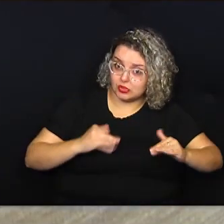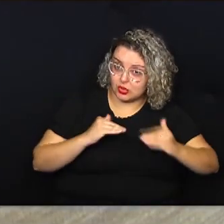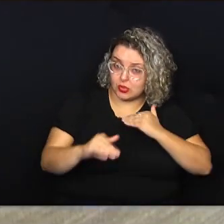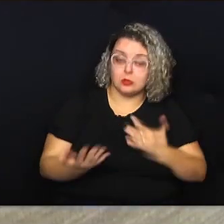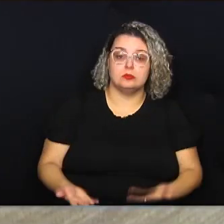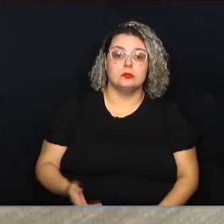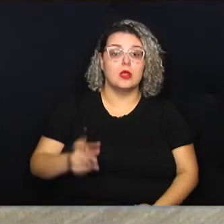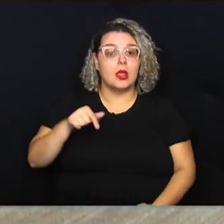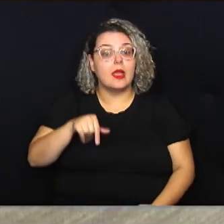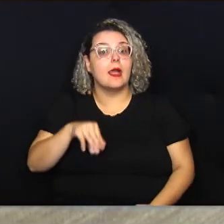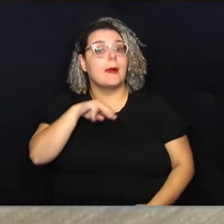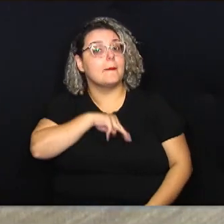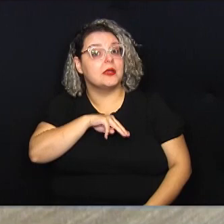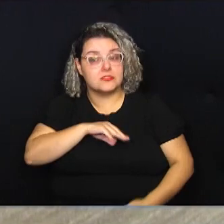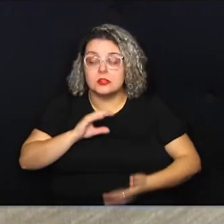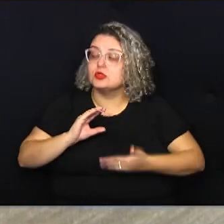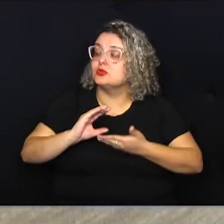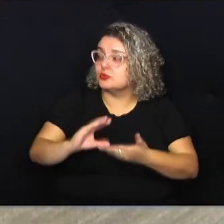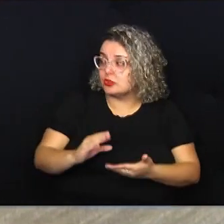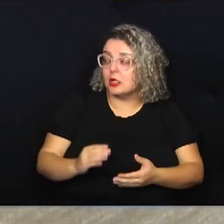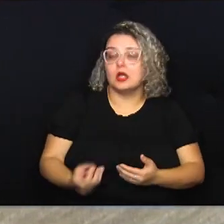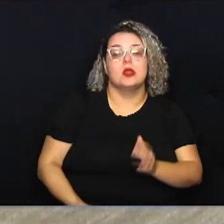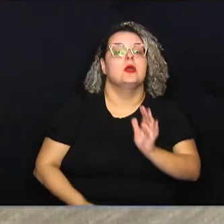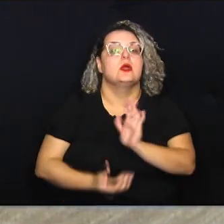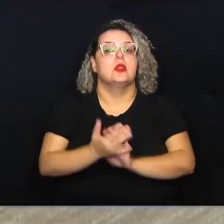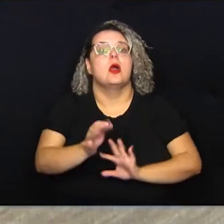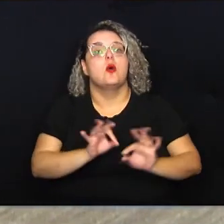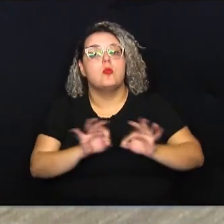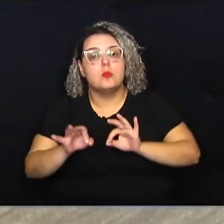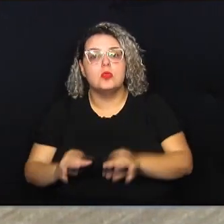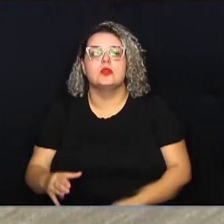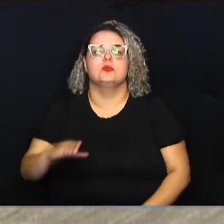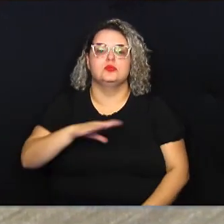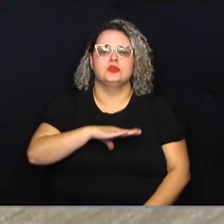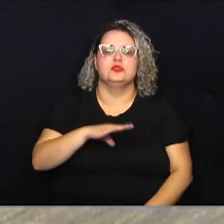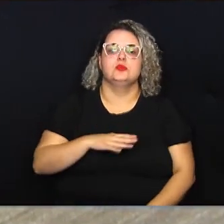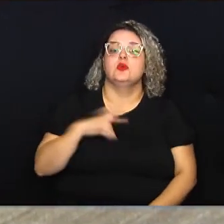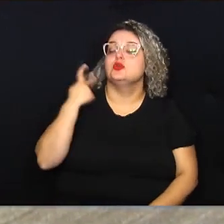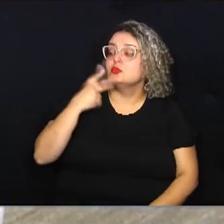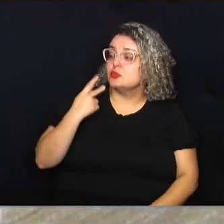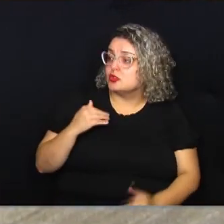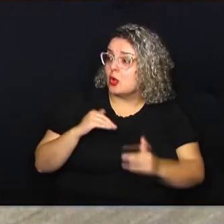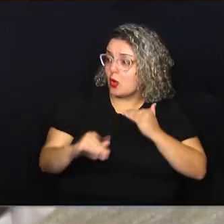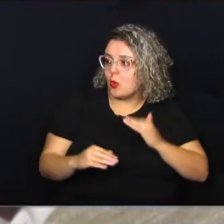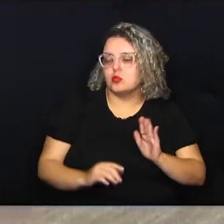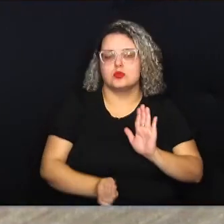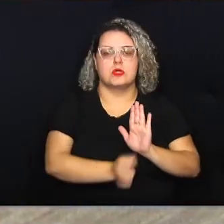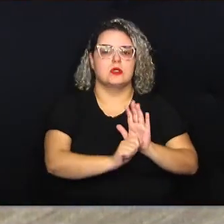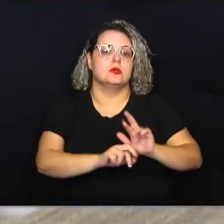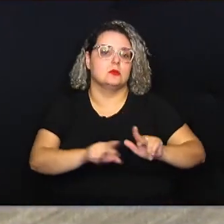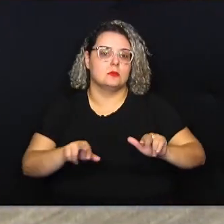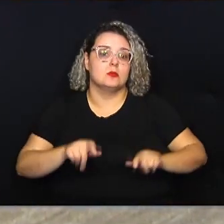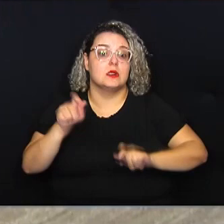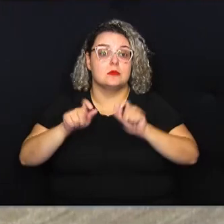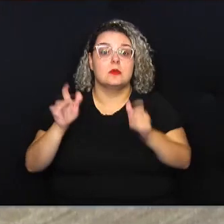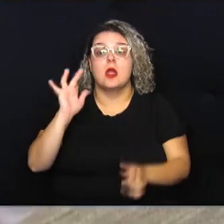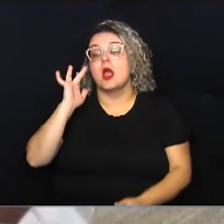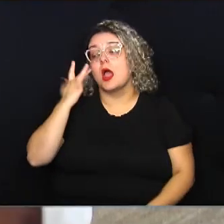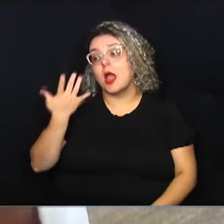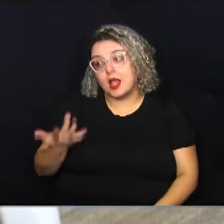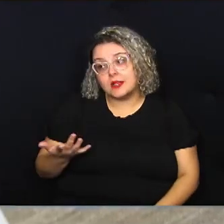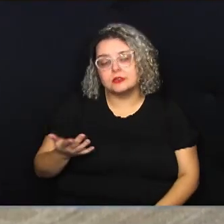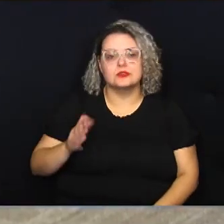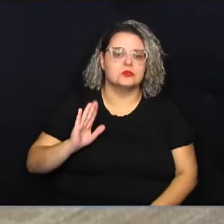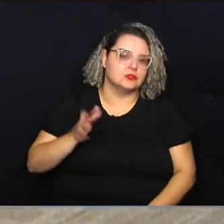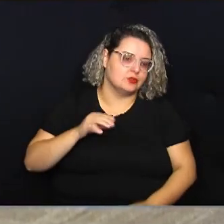Conselho elaborar o Plano Municipal de Política sobre Drogas. Mas muita gente acha que isso já